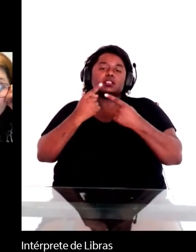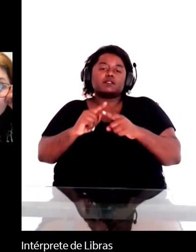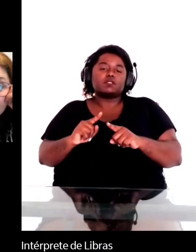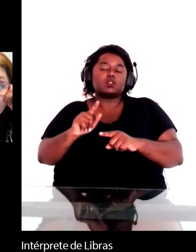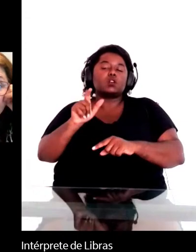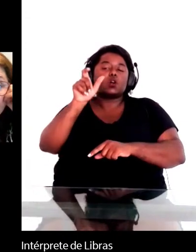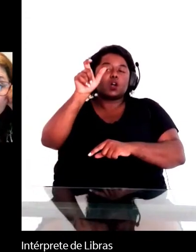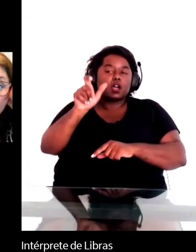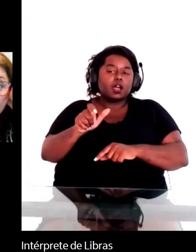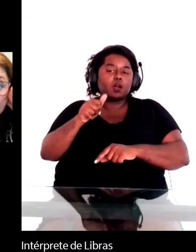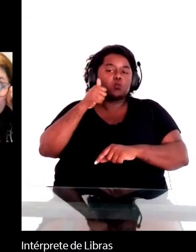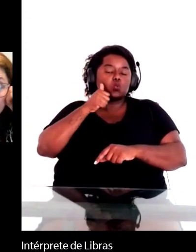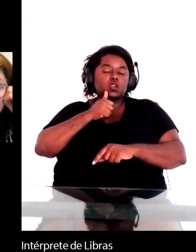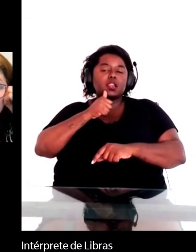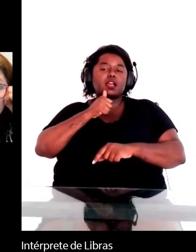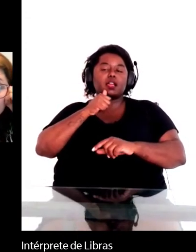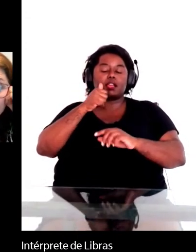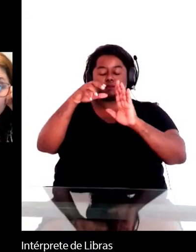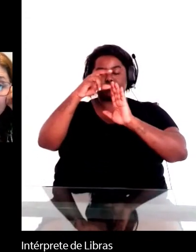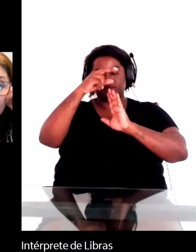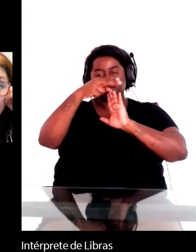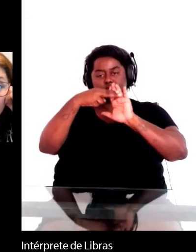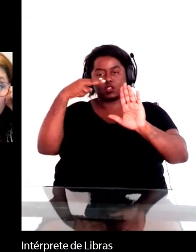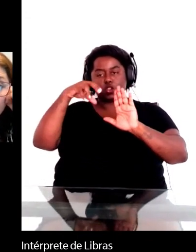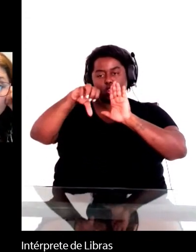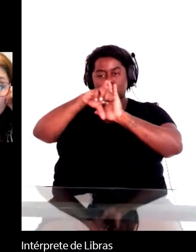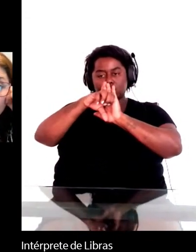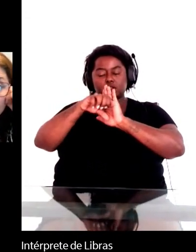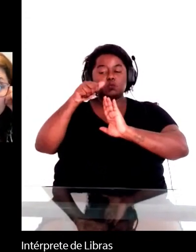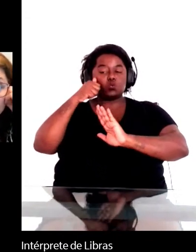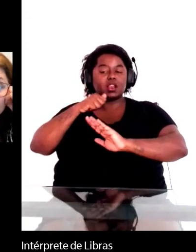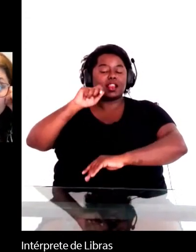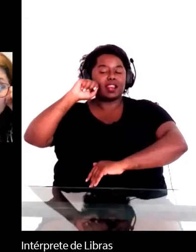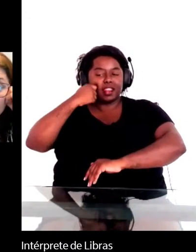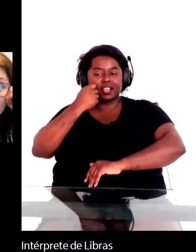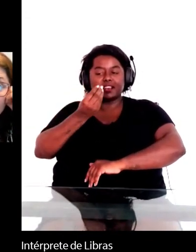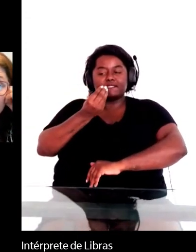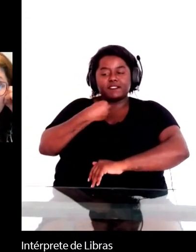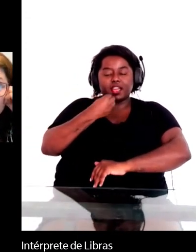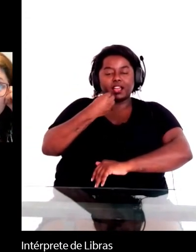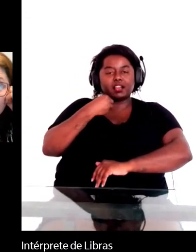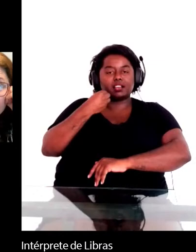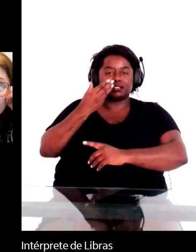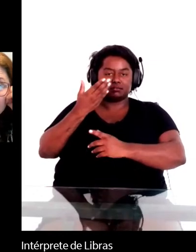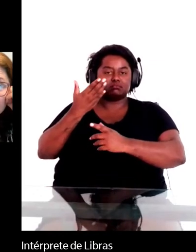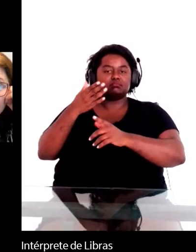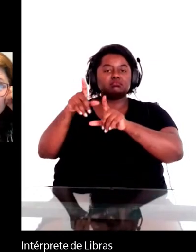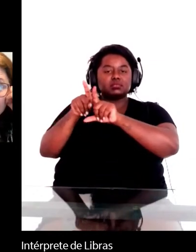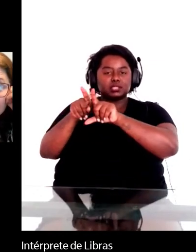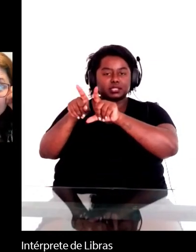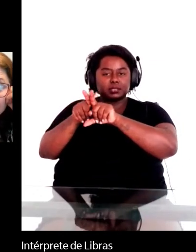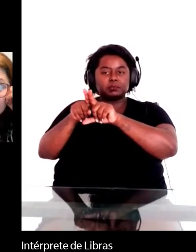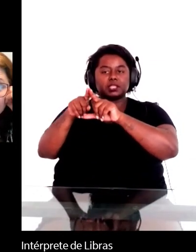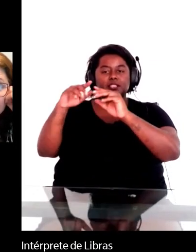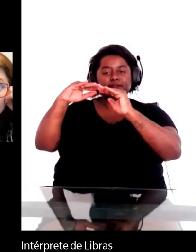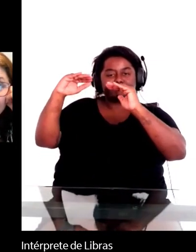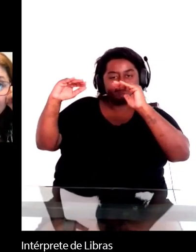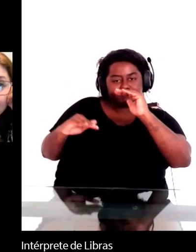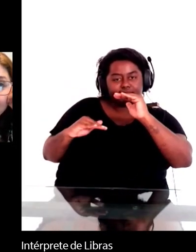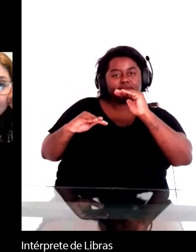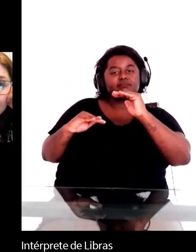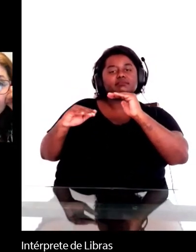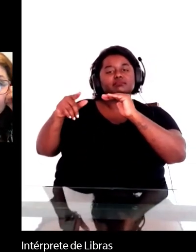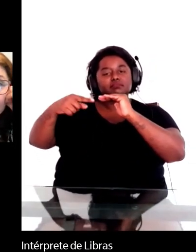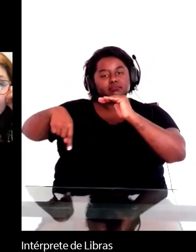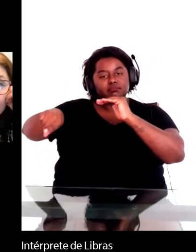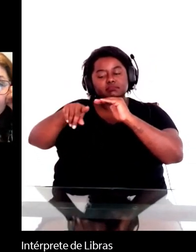fraca e submissa ao continuamente se rebelar contra a instituição da escravidão.